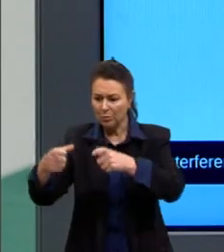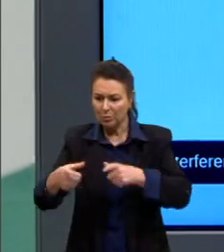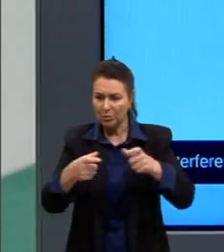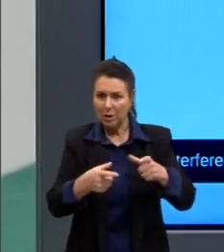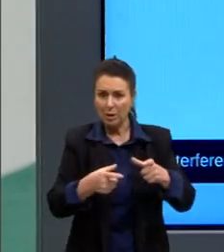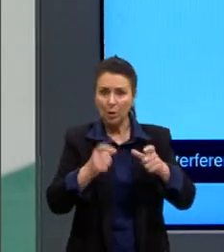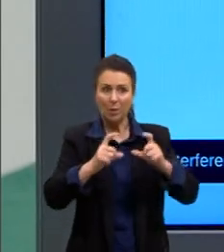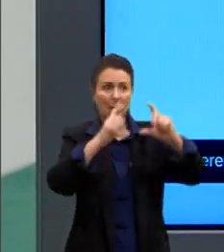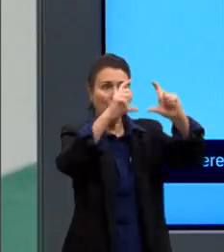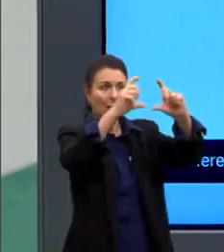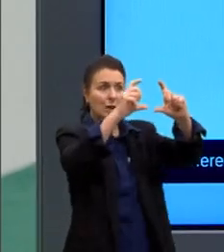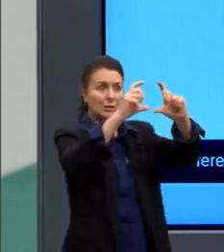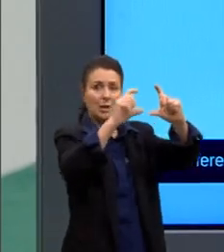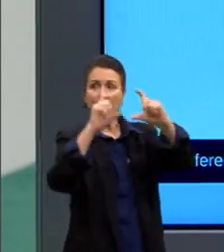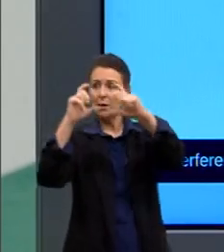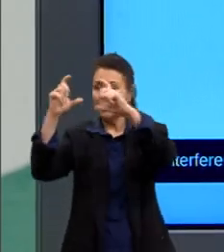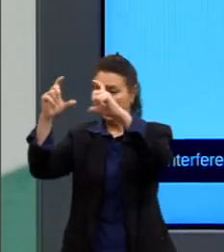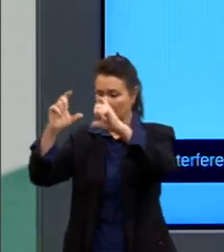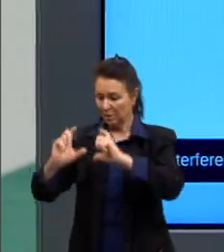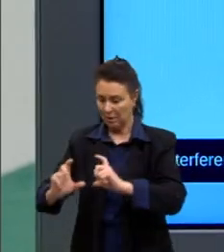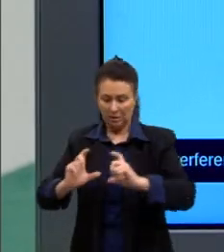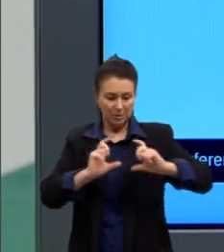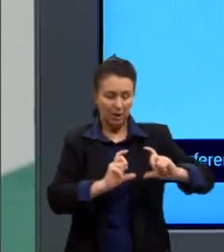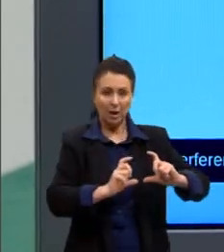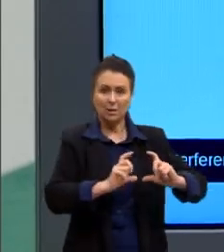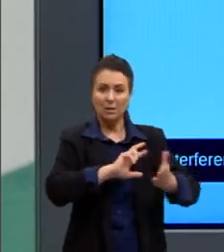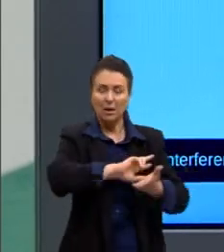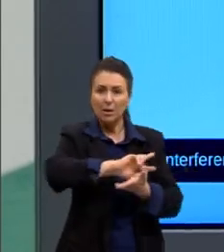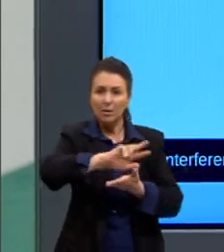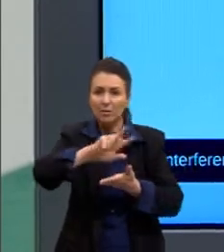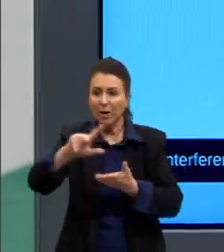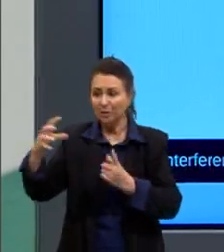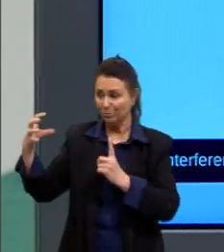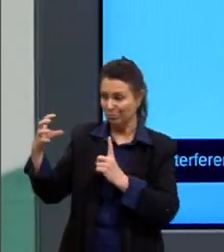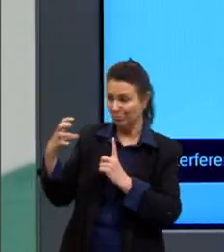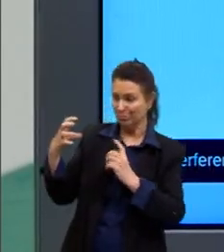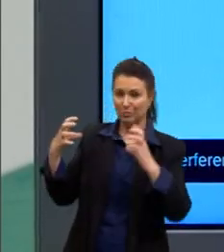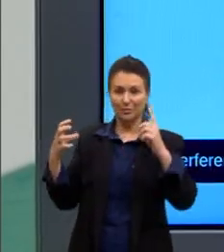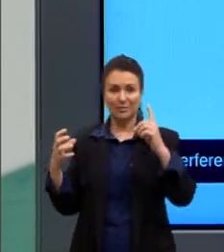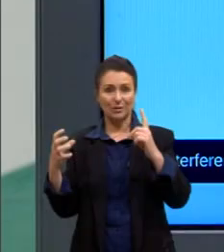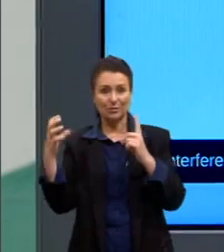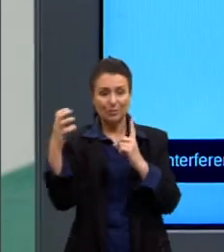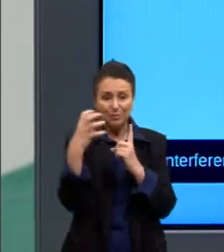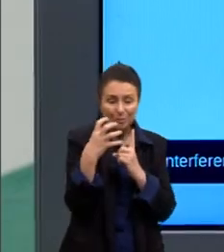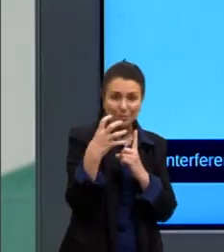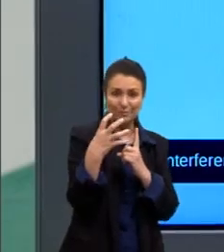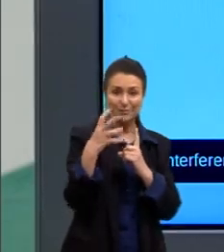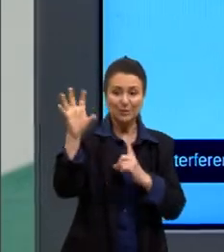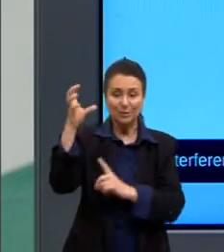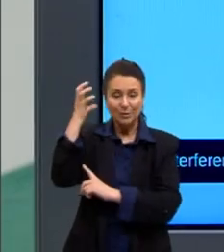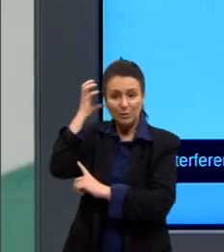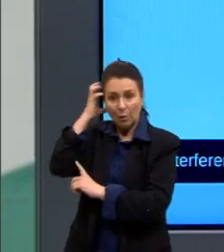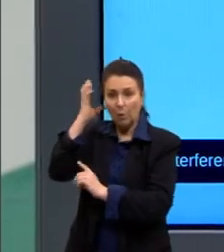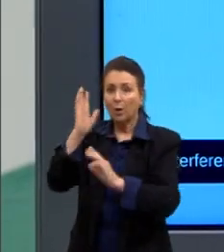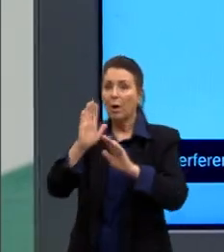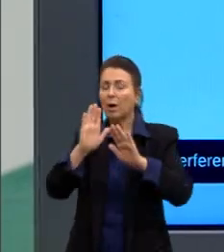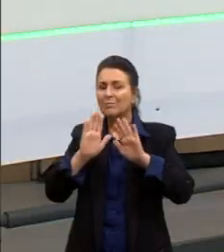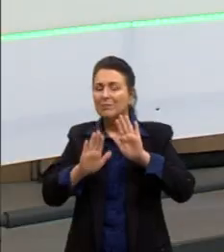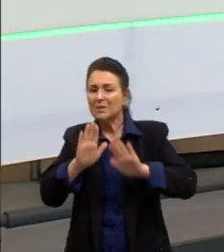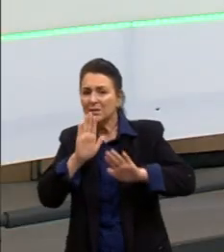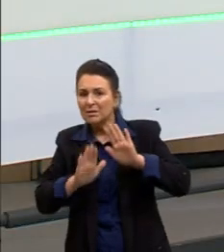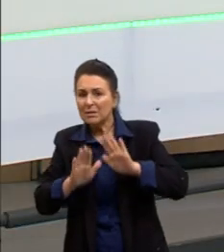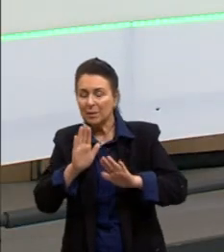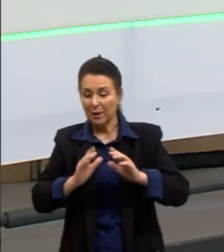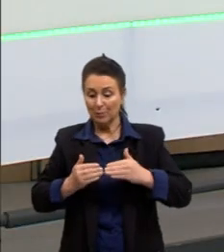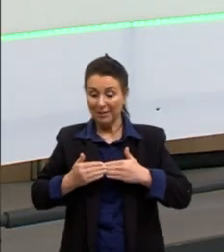caixa de som, eles vão ter várias. Então, na verdade, acontecem várias interferências sonoras e algumas regiões ali na